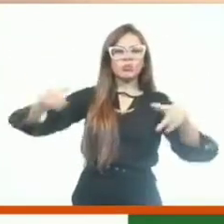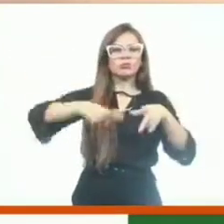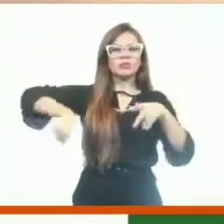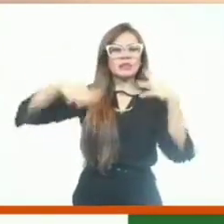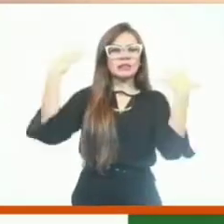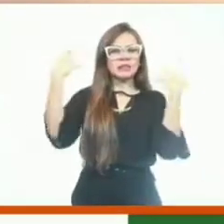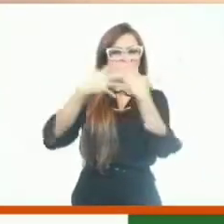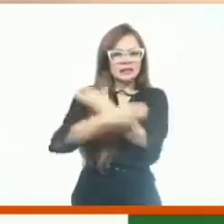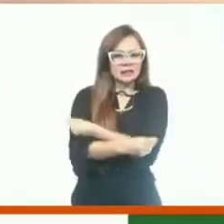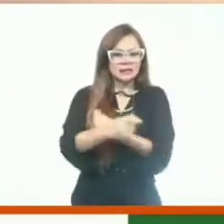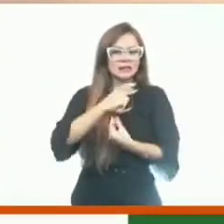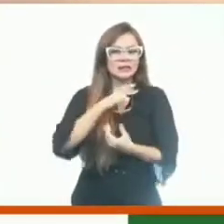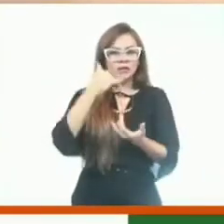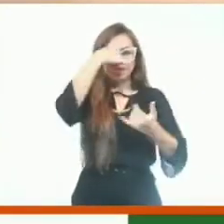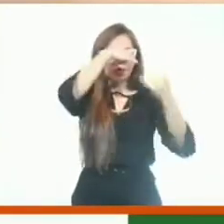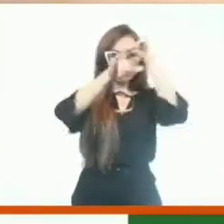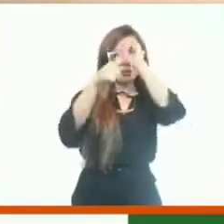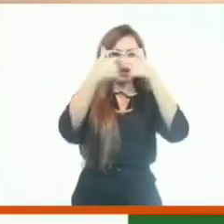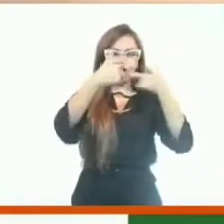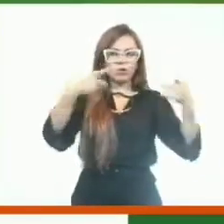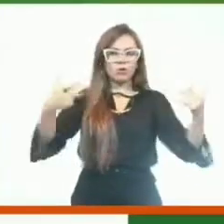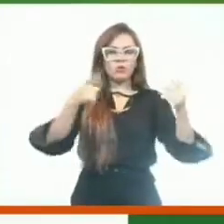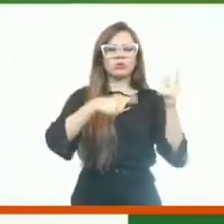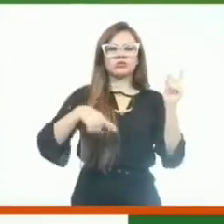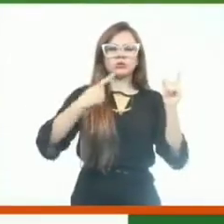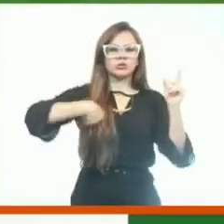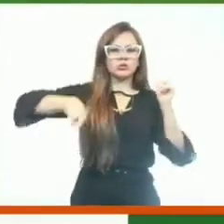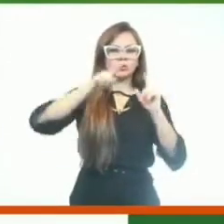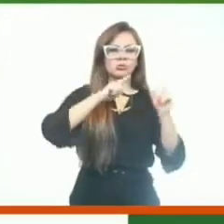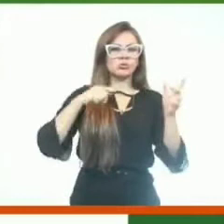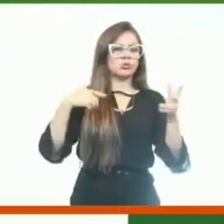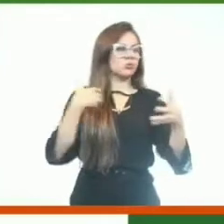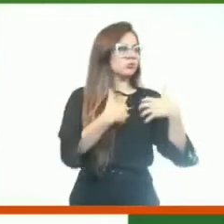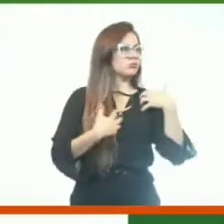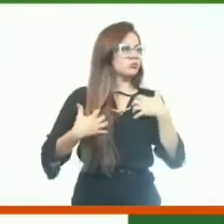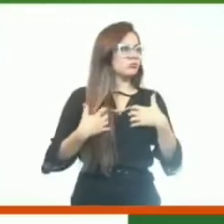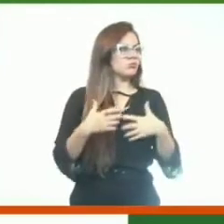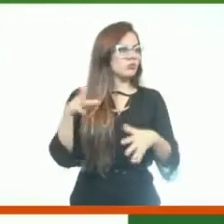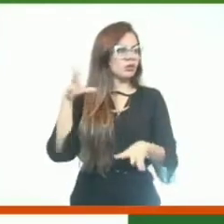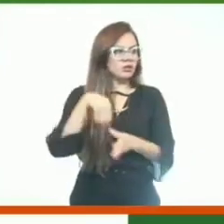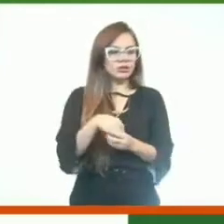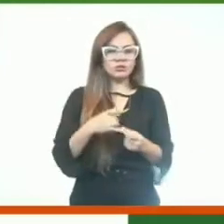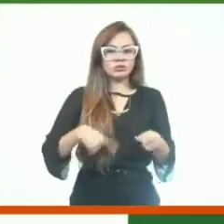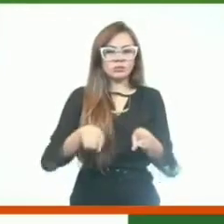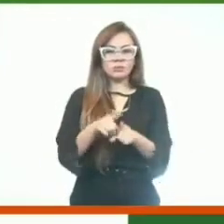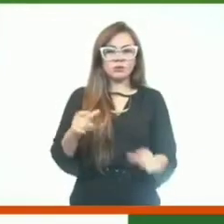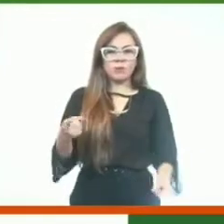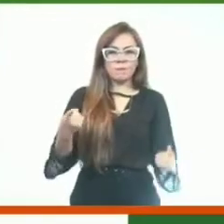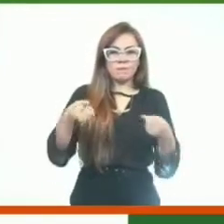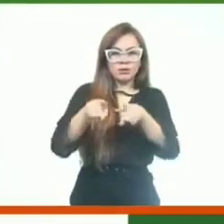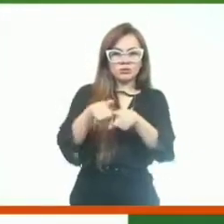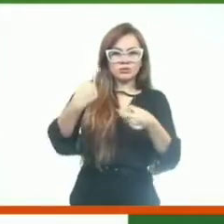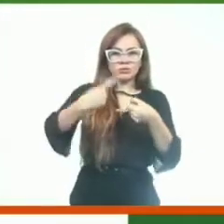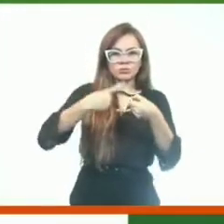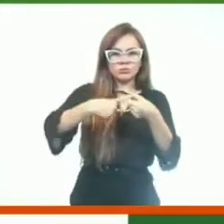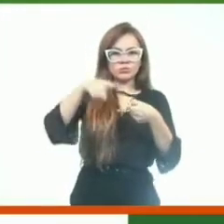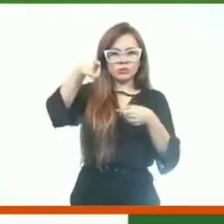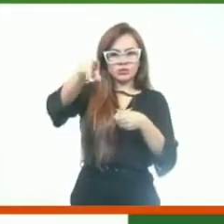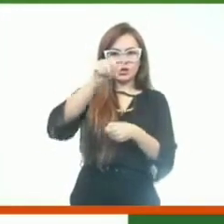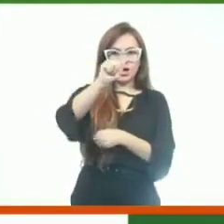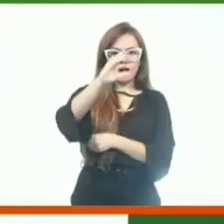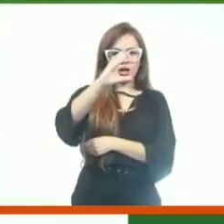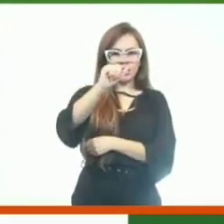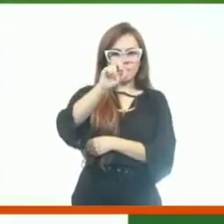para evitar transtornos lá nessa obra belíssima, inclusive com a parceria com a Prefeitura Municipal de Acaraú,